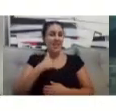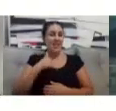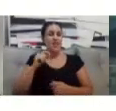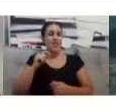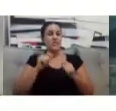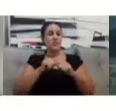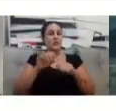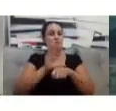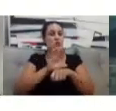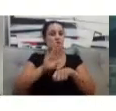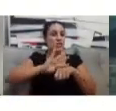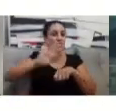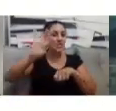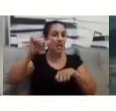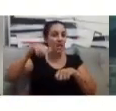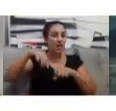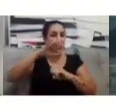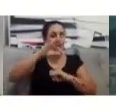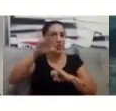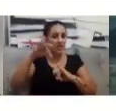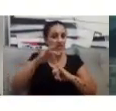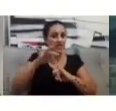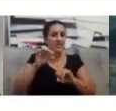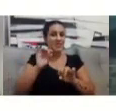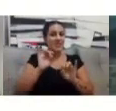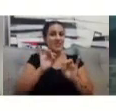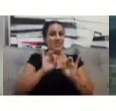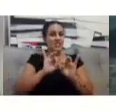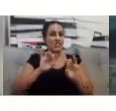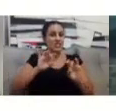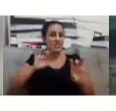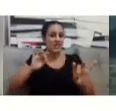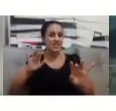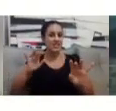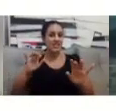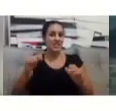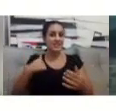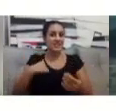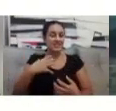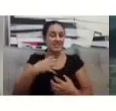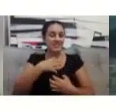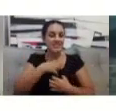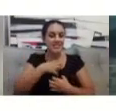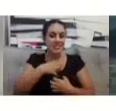E a distância, ADI, eu também nunca fiz. Então, para mim, é tudo muito novo.